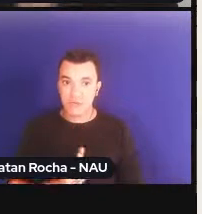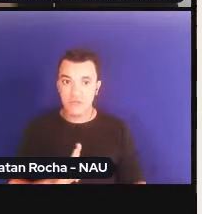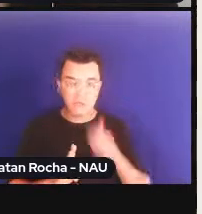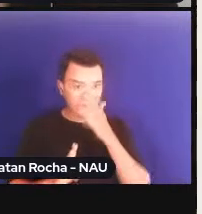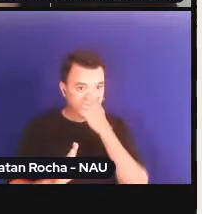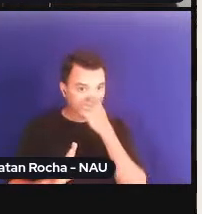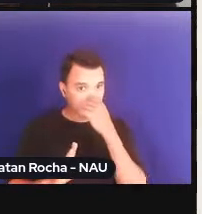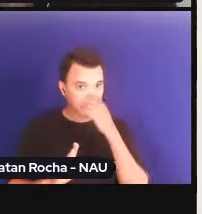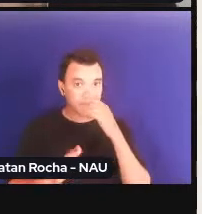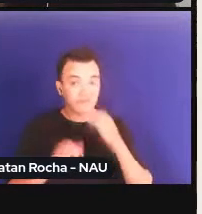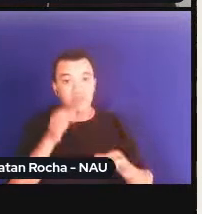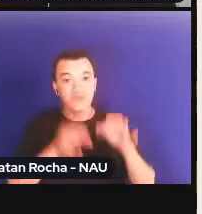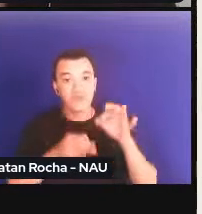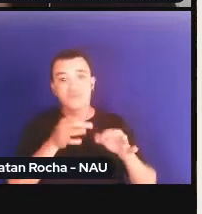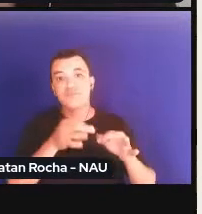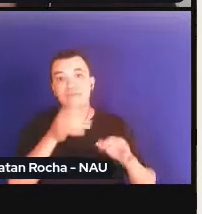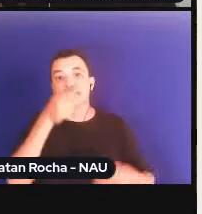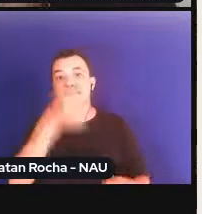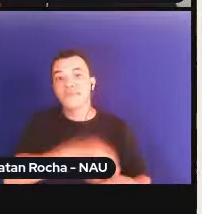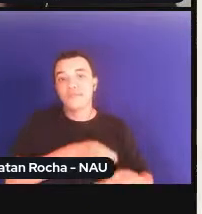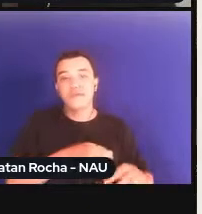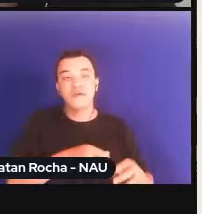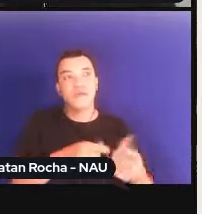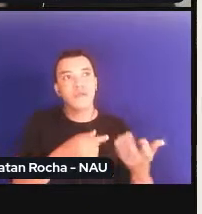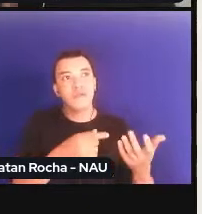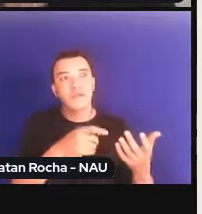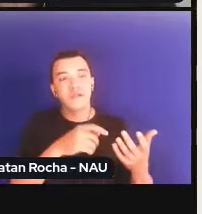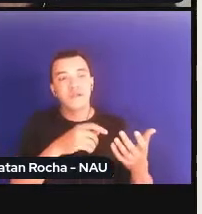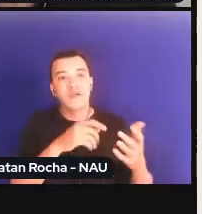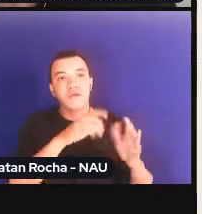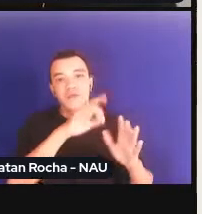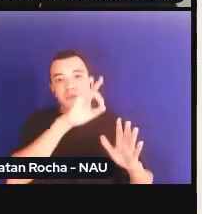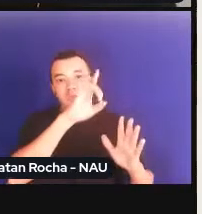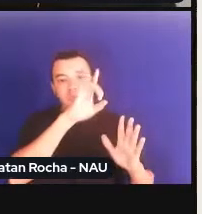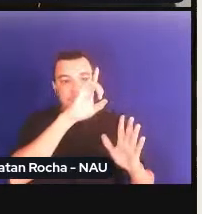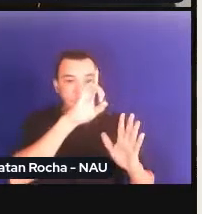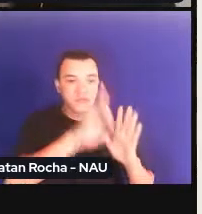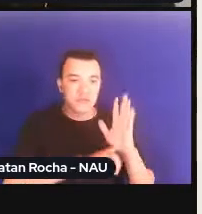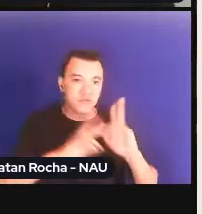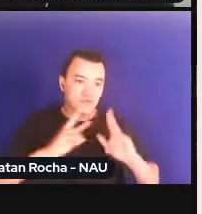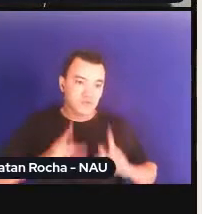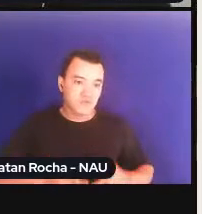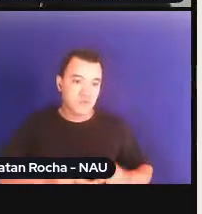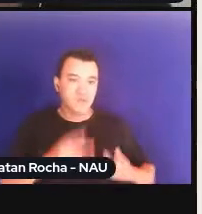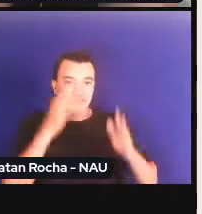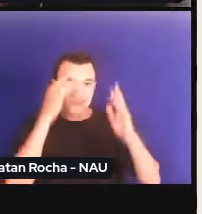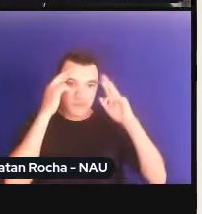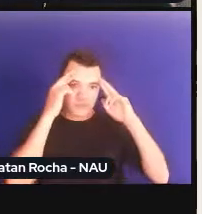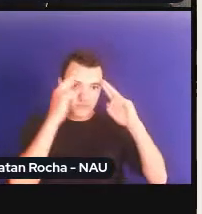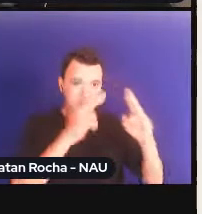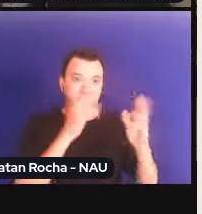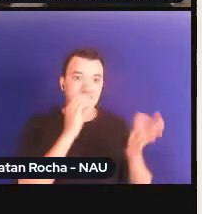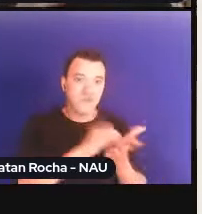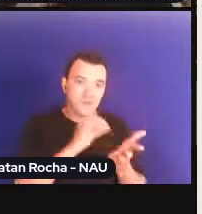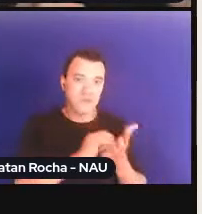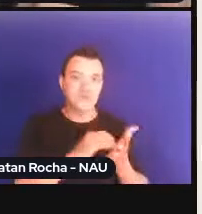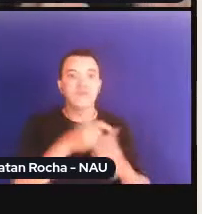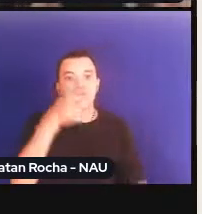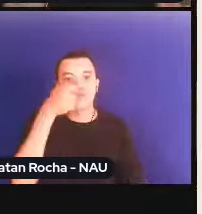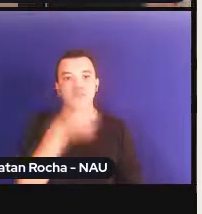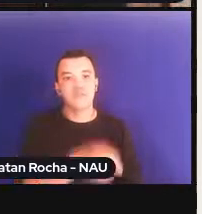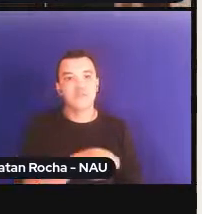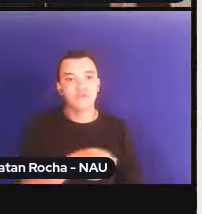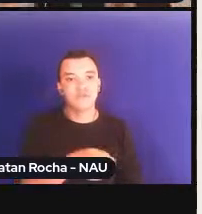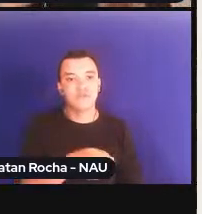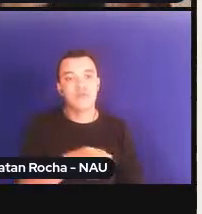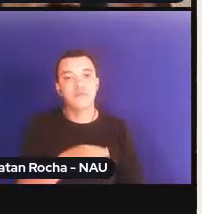casos, pois, de violação de direitos que não foram reparados em tempo e de maneira efetiva, em casos, pois, que o